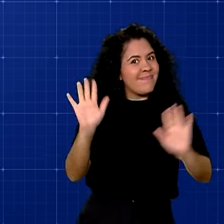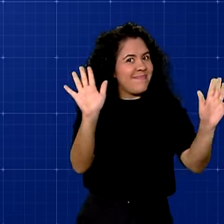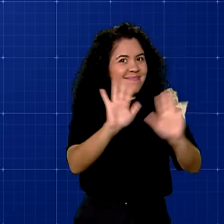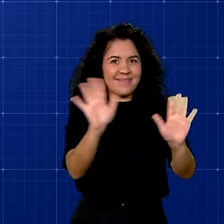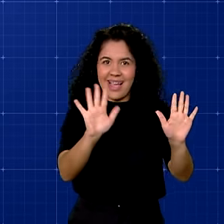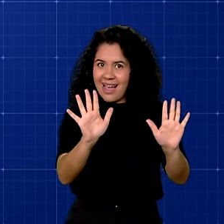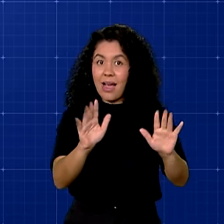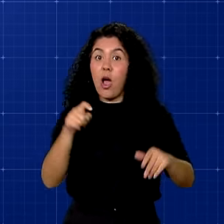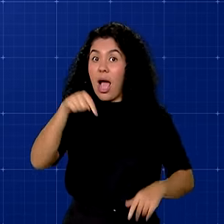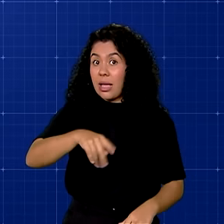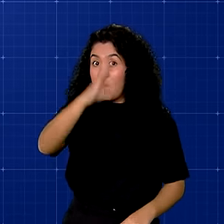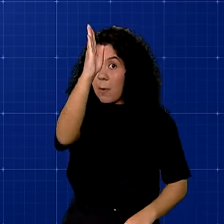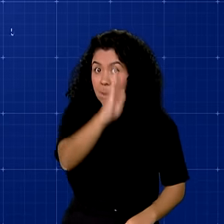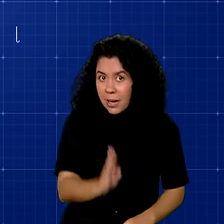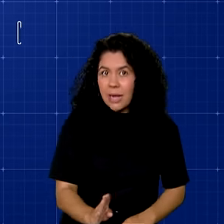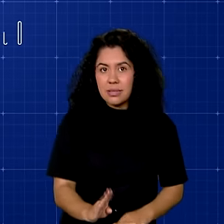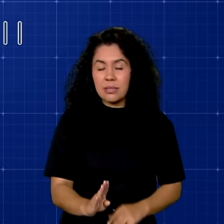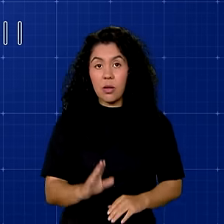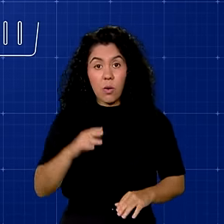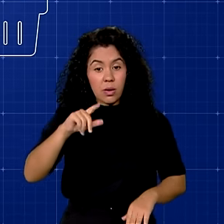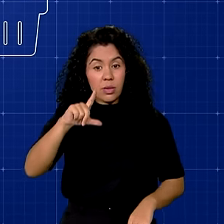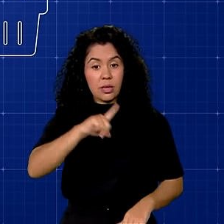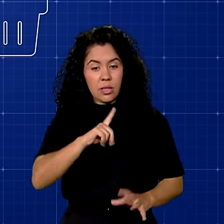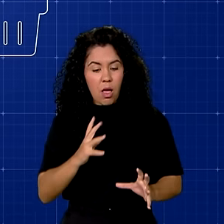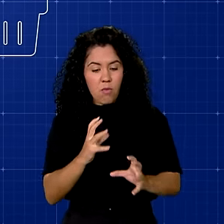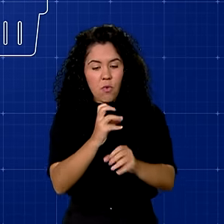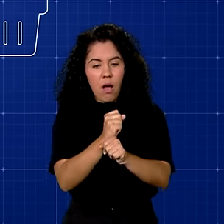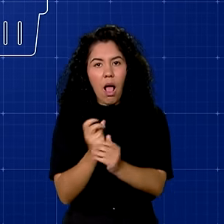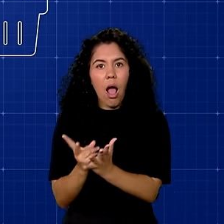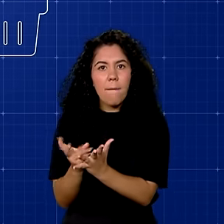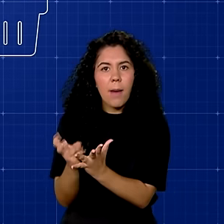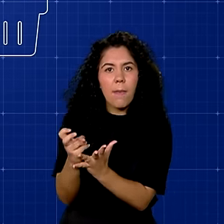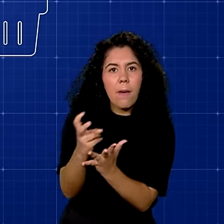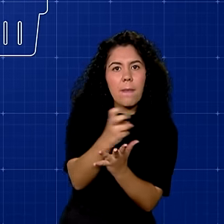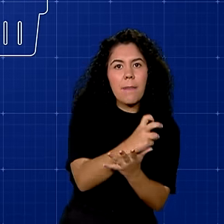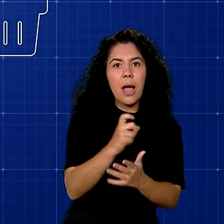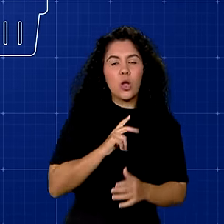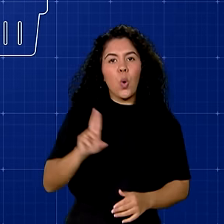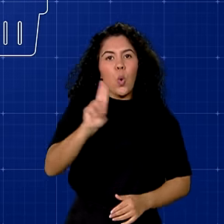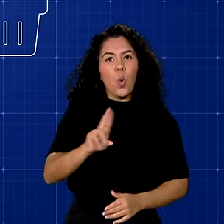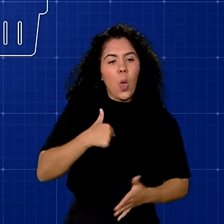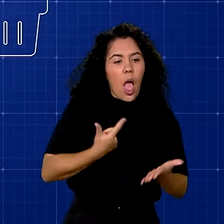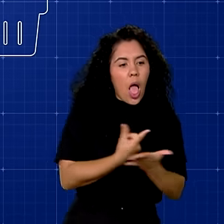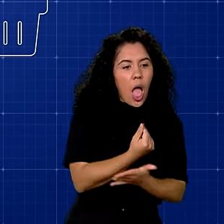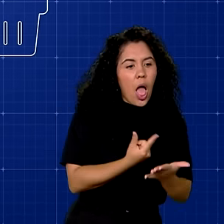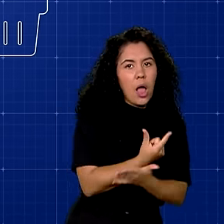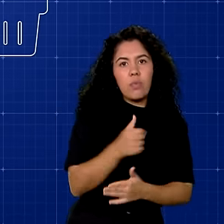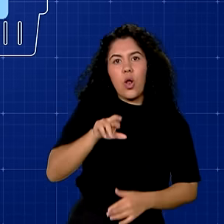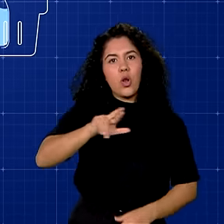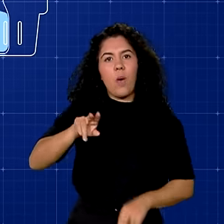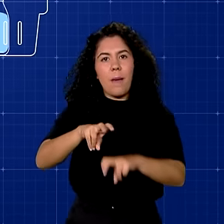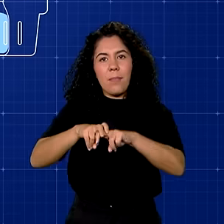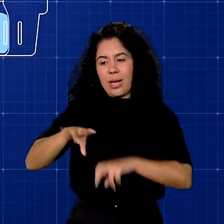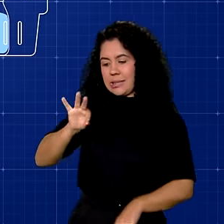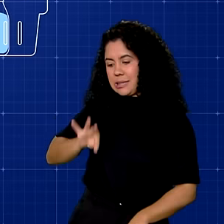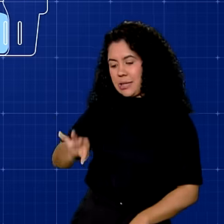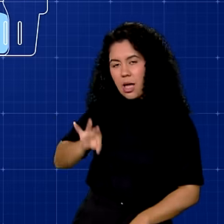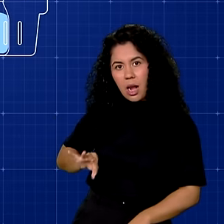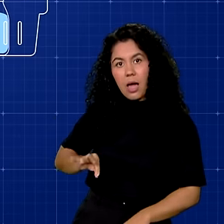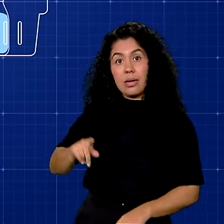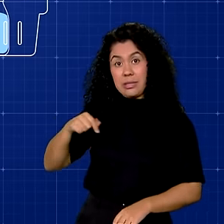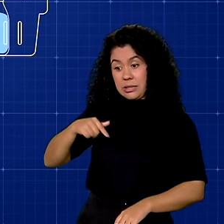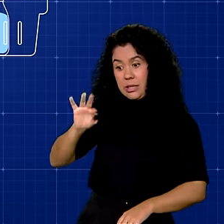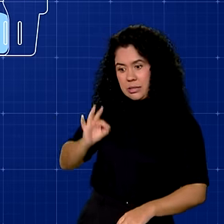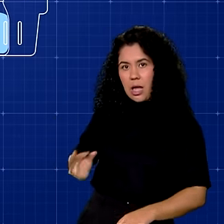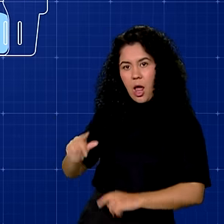Hoje, no Brasil, a maior incidência de tributos está sobre o consumo e não sobre a renda. Assim, quem ganha os menores